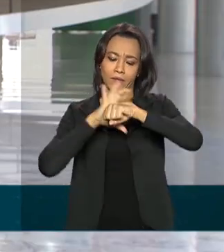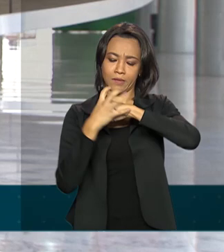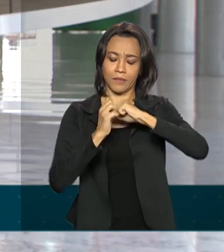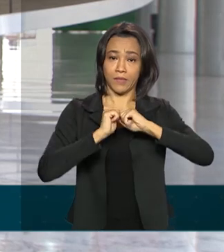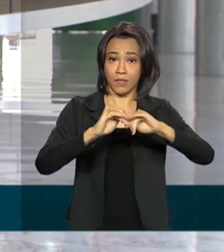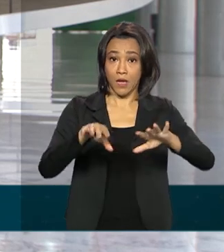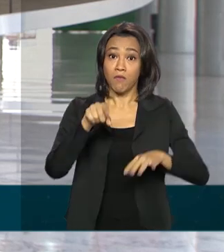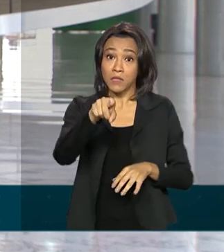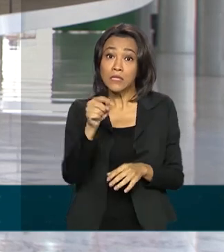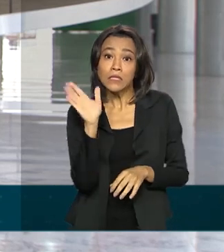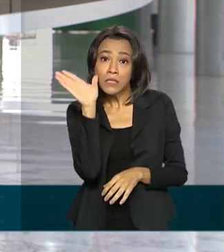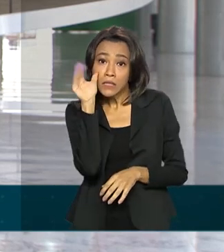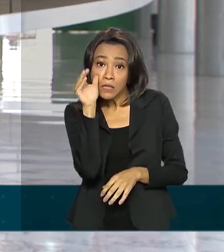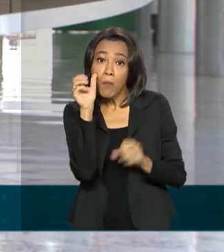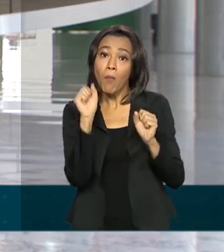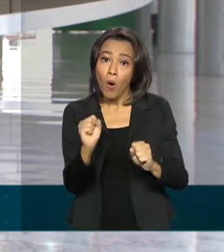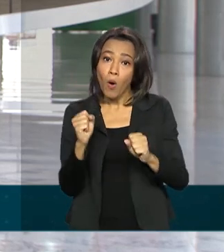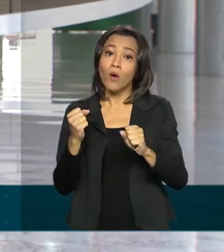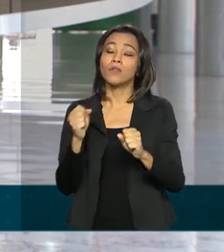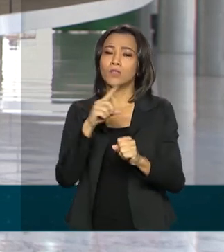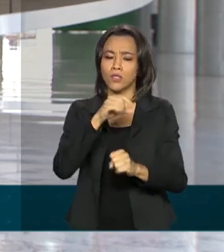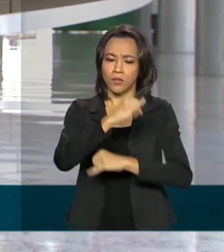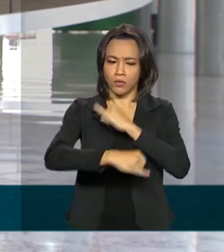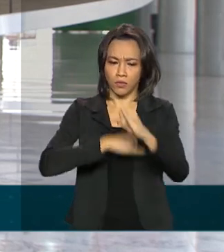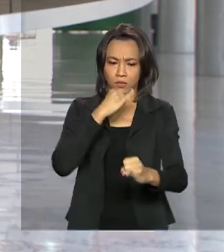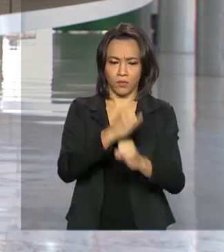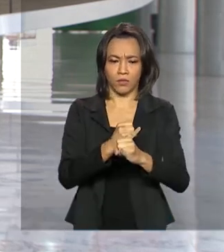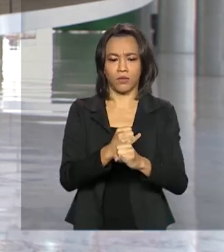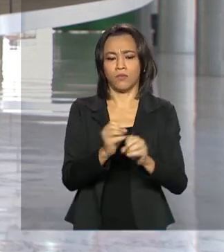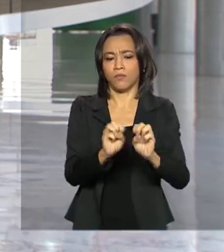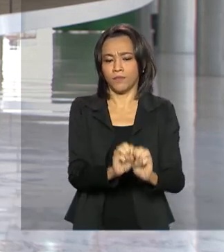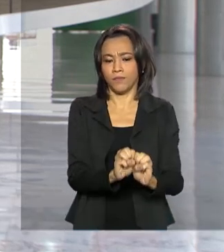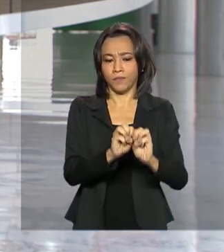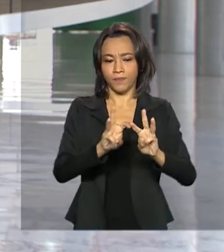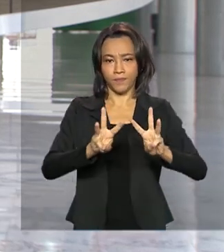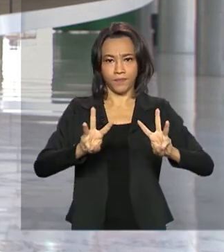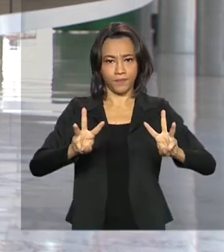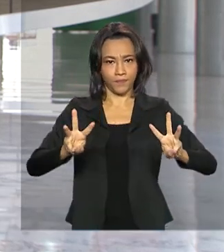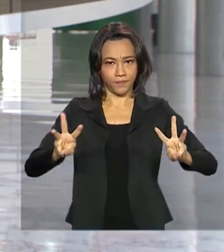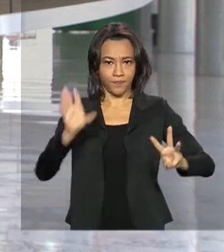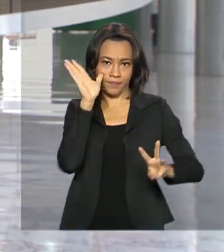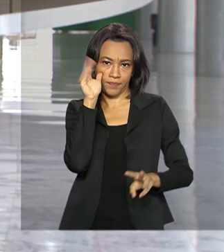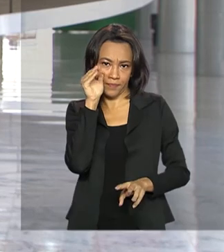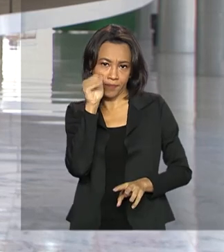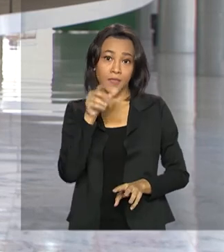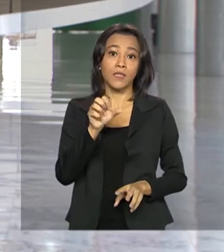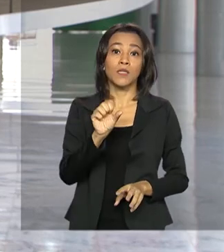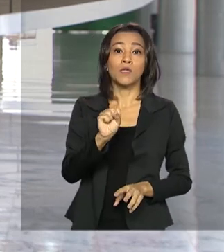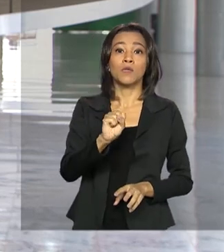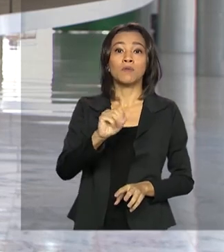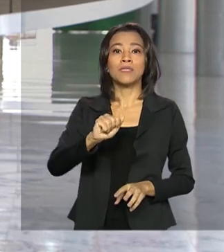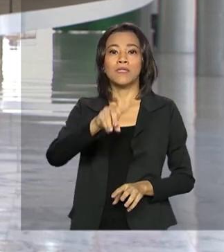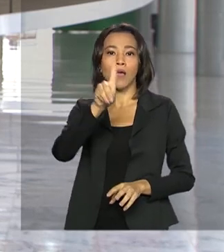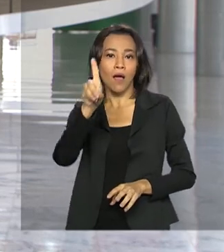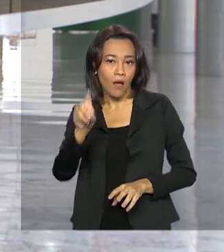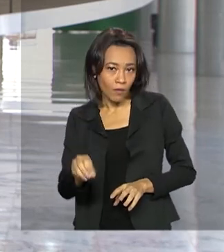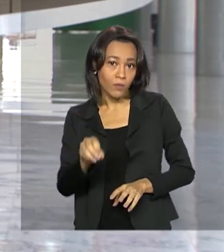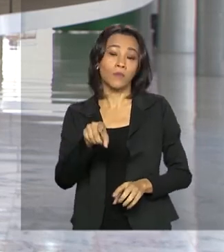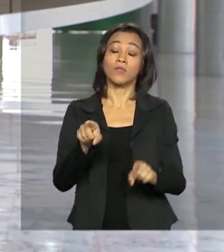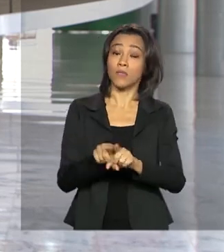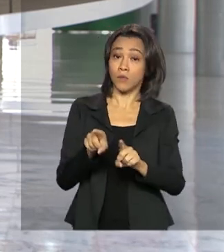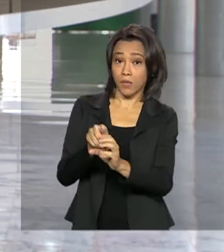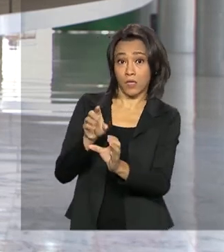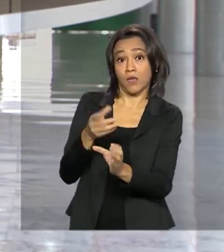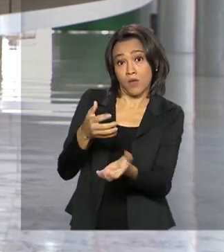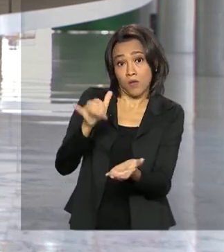consultar o saldo do FGTS no site fgts.caixa.gov.br, também no aplicativo FGTS